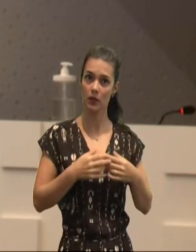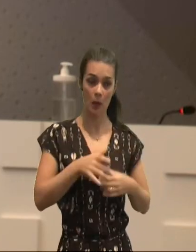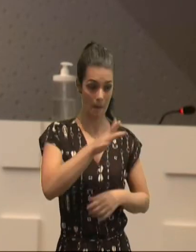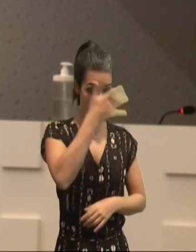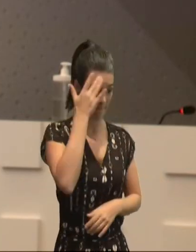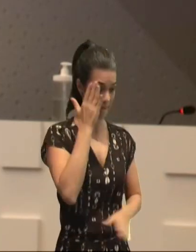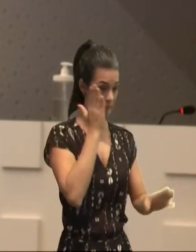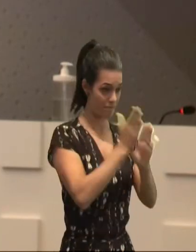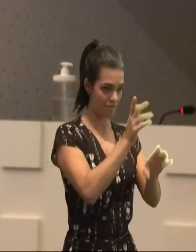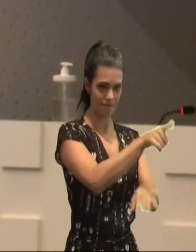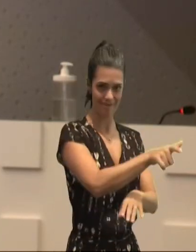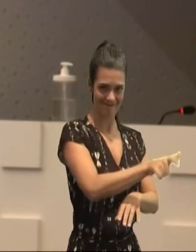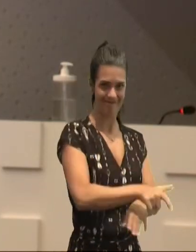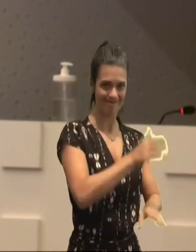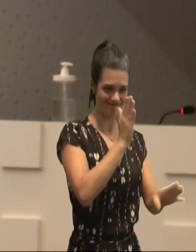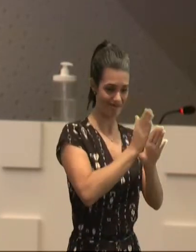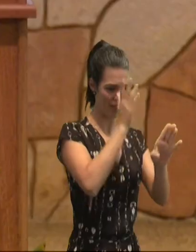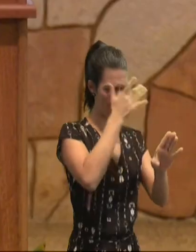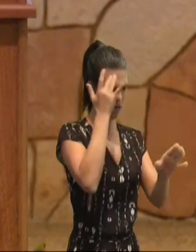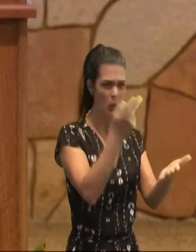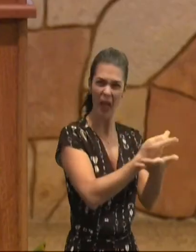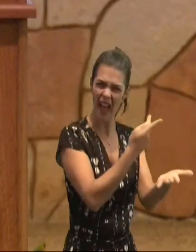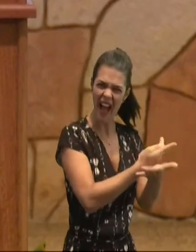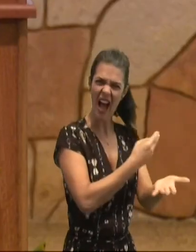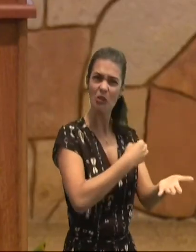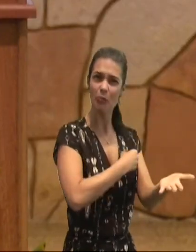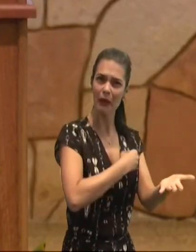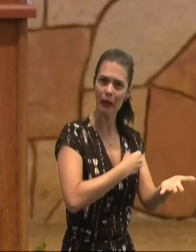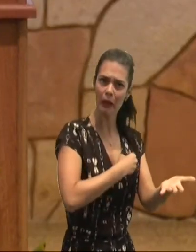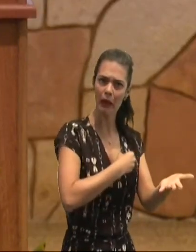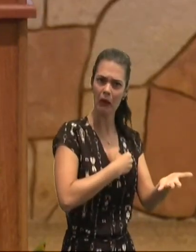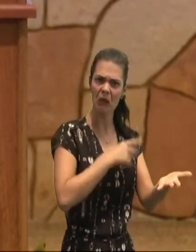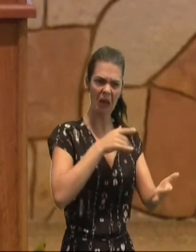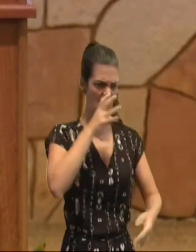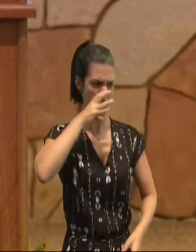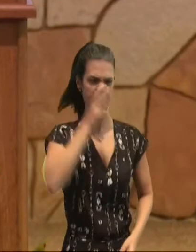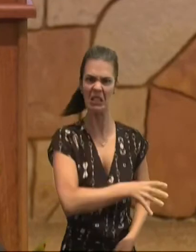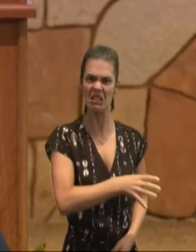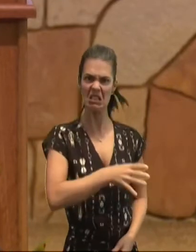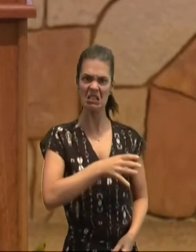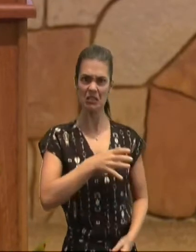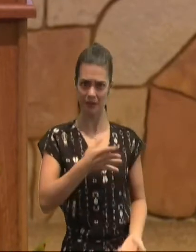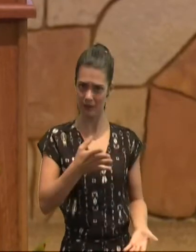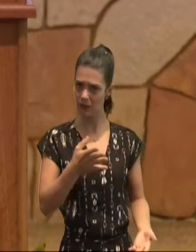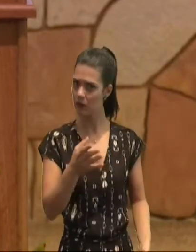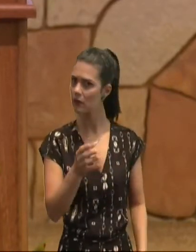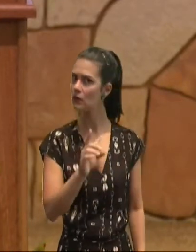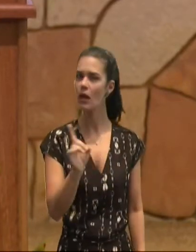alguém já disse, que muitas vezes, nós cristãos,